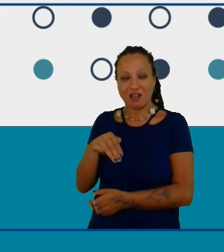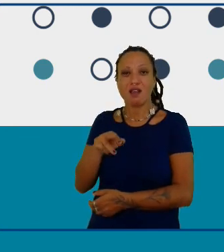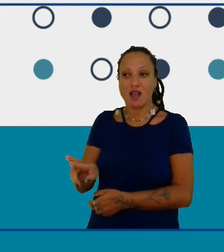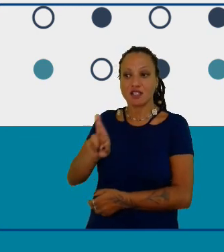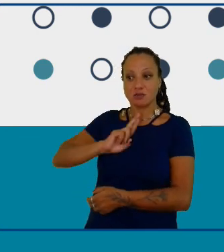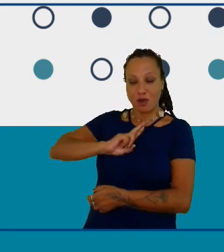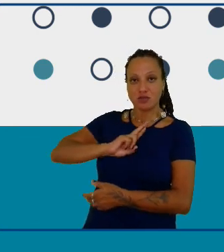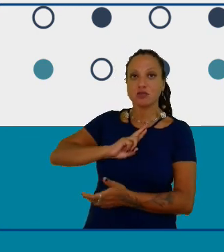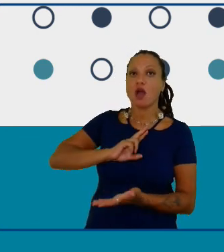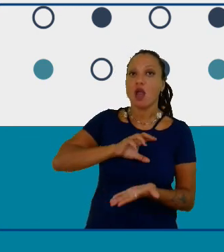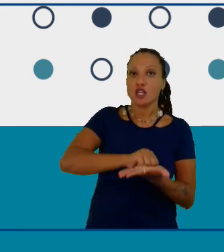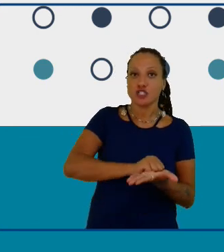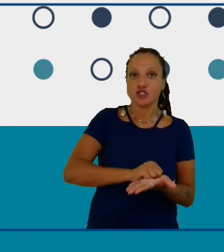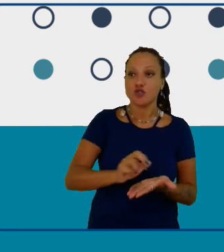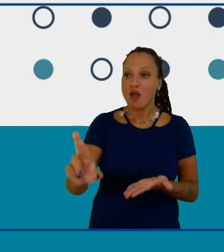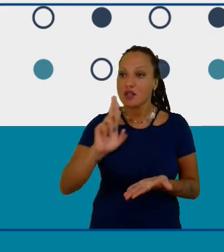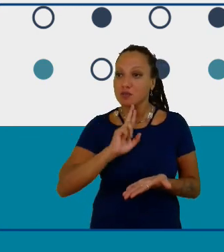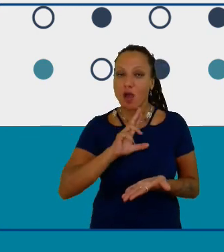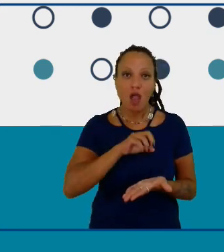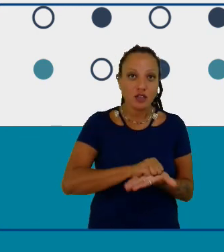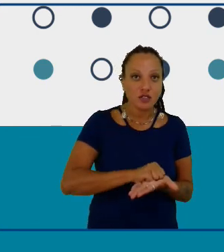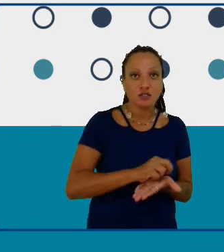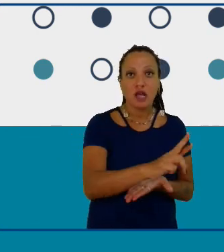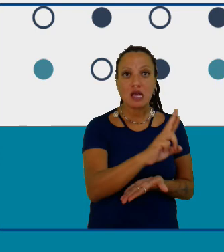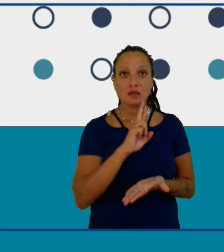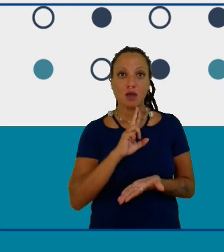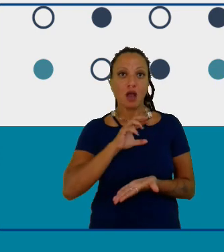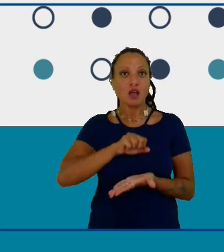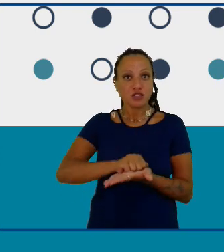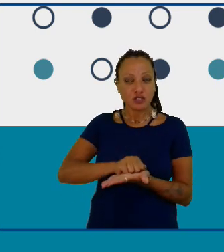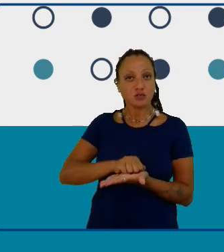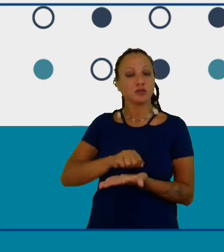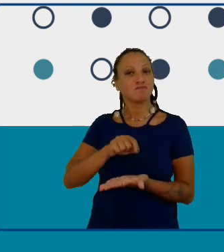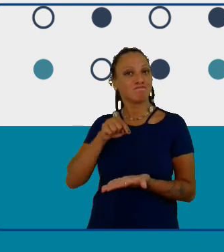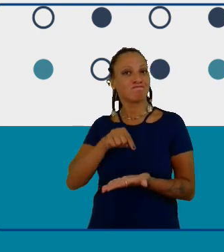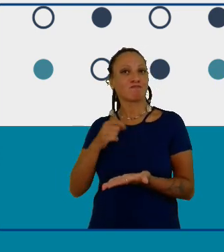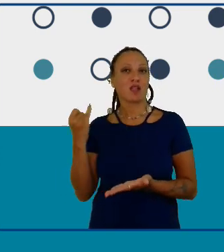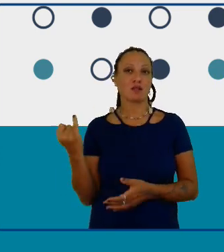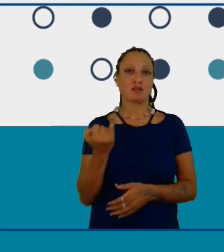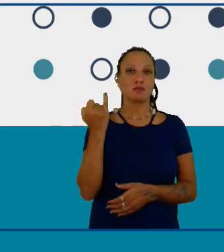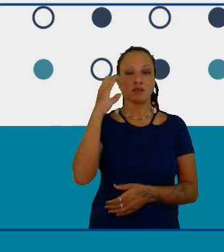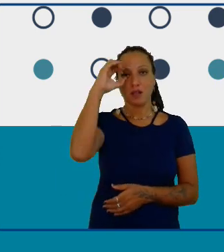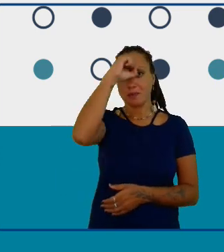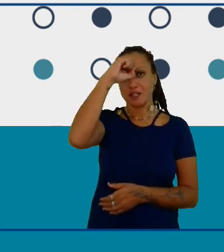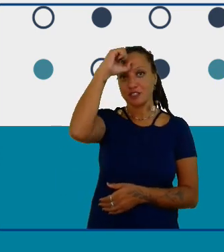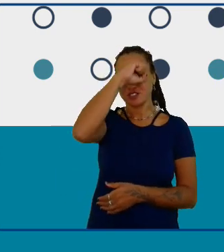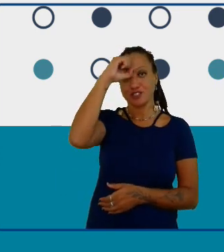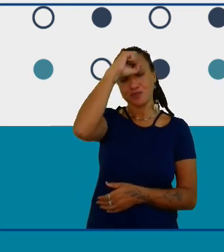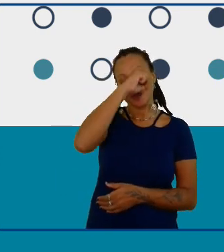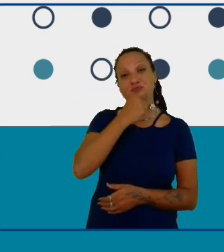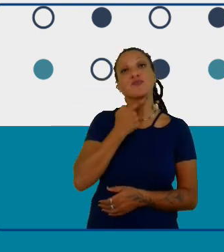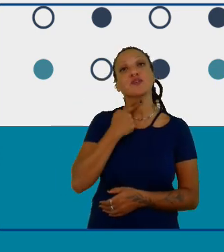pra mim fica como a lição aprendida que eu gostaria de